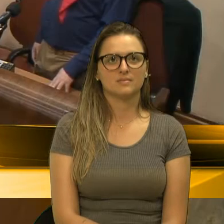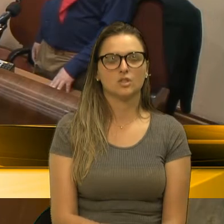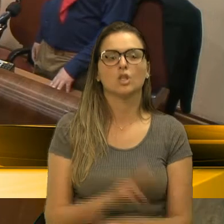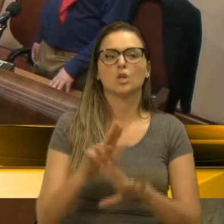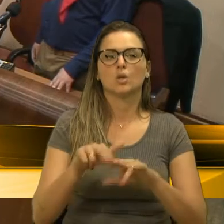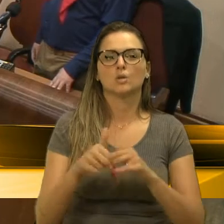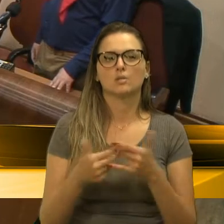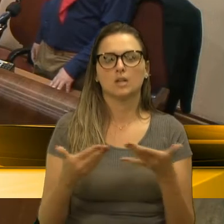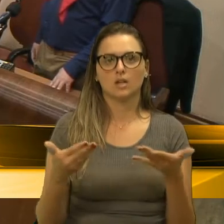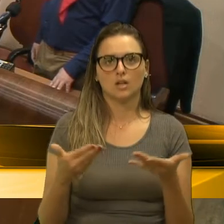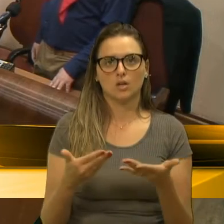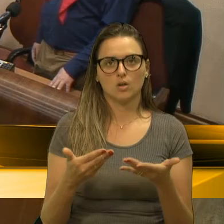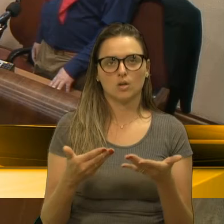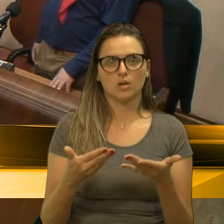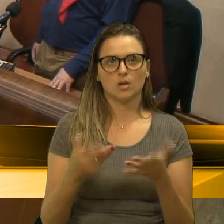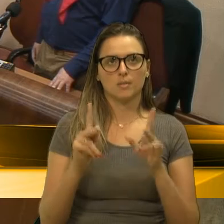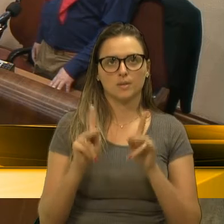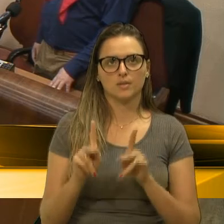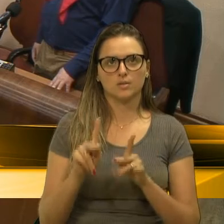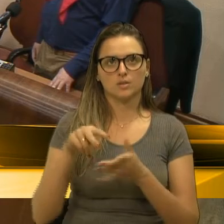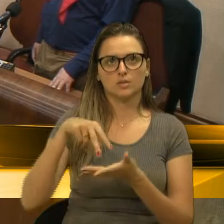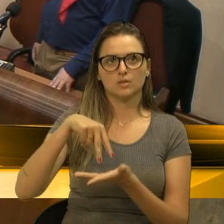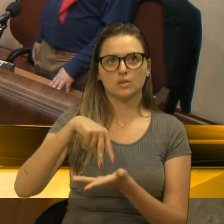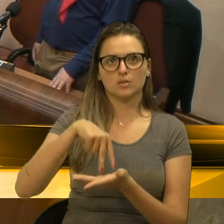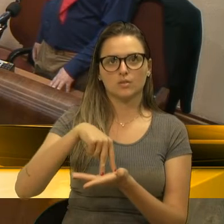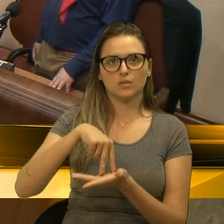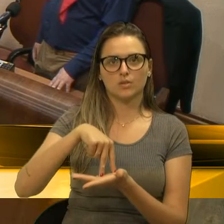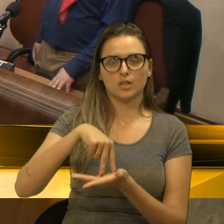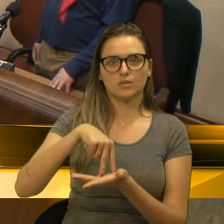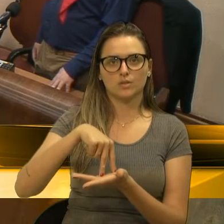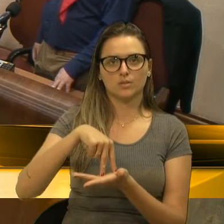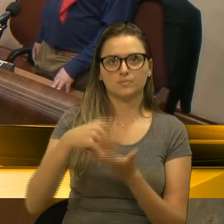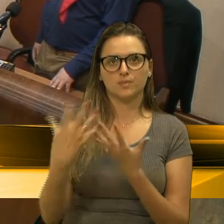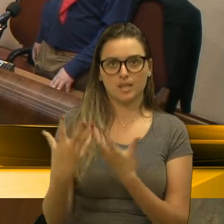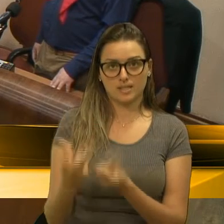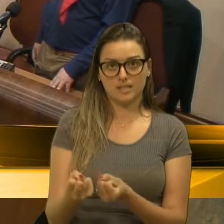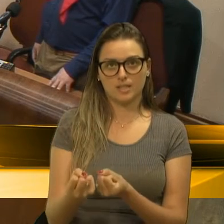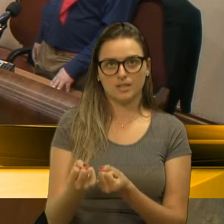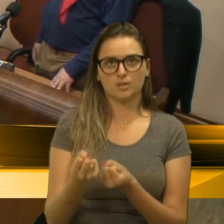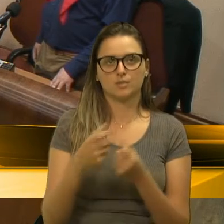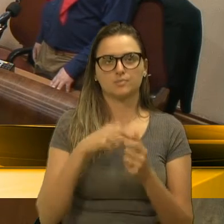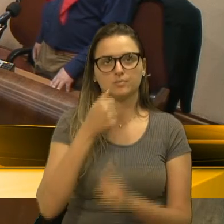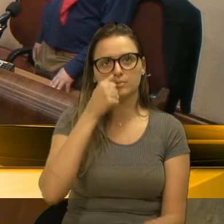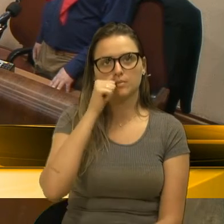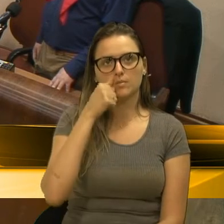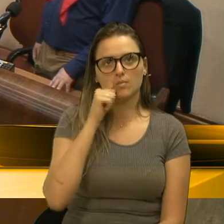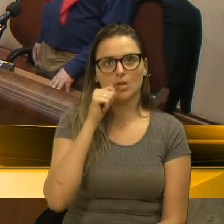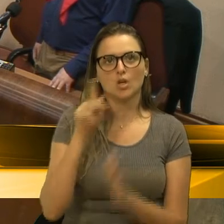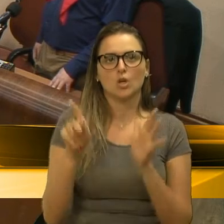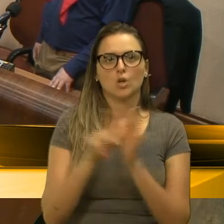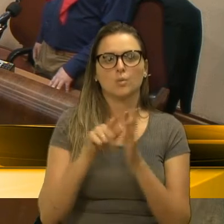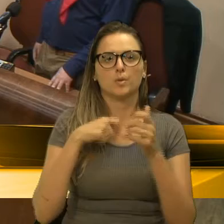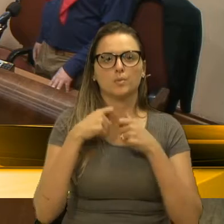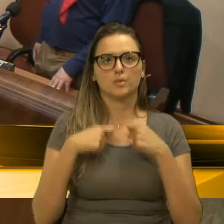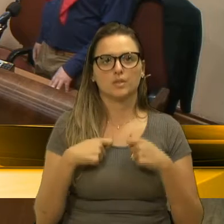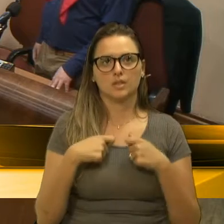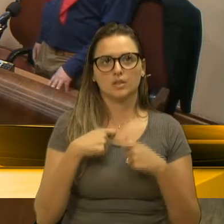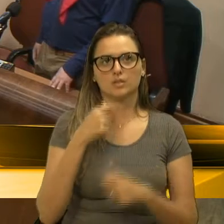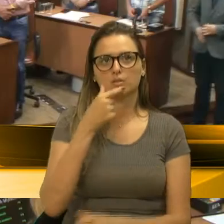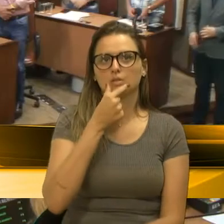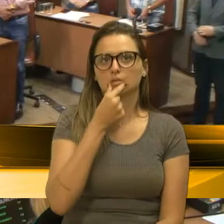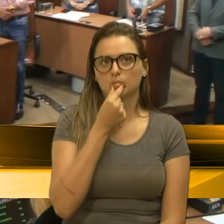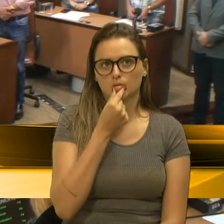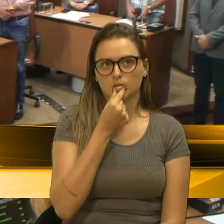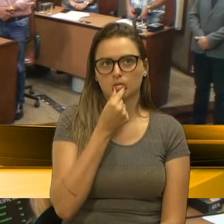Assim sendo, os favoráveis são a vereadora Paula Iores, o próprio vereador Daneluz, o vereador